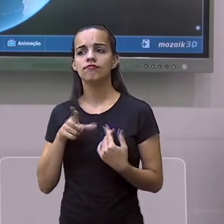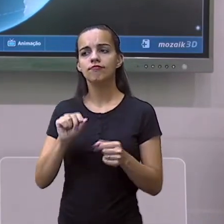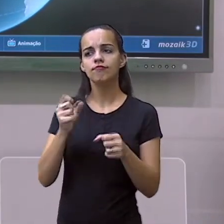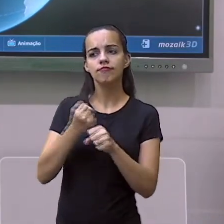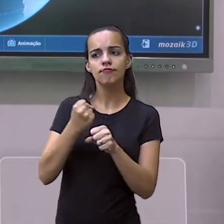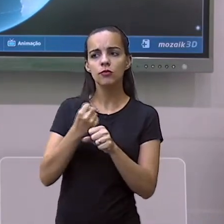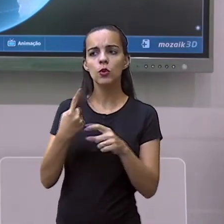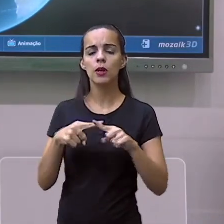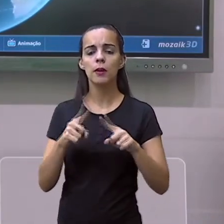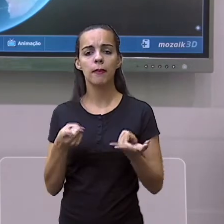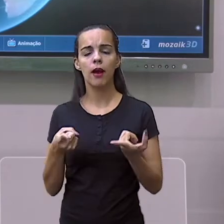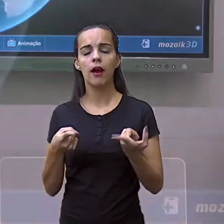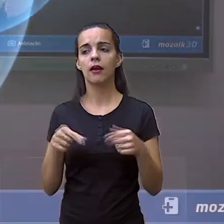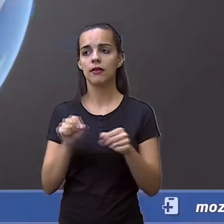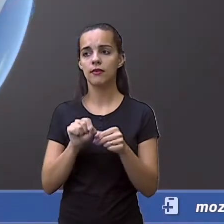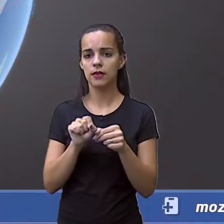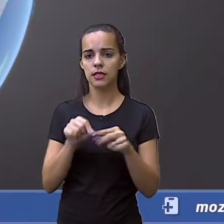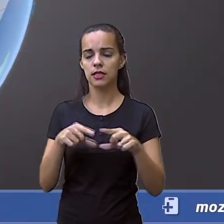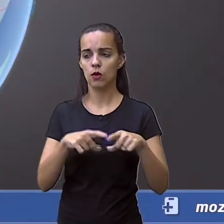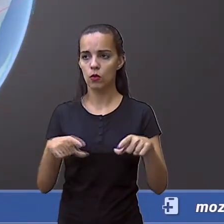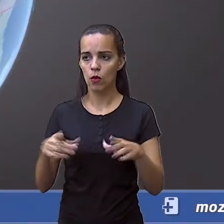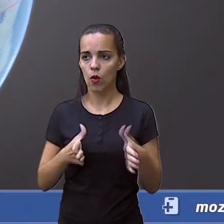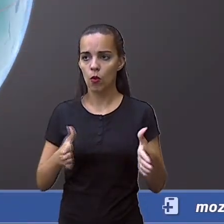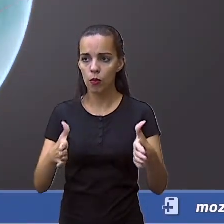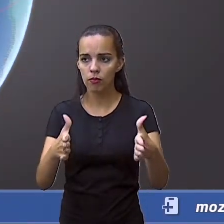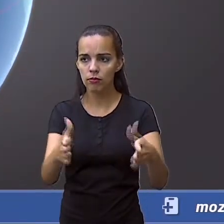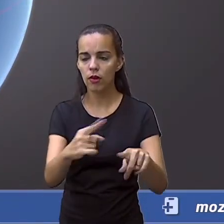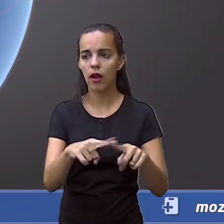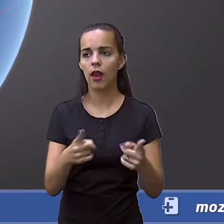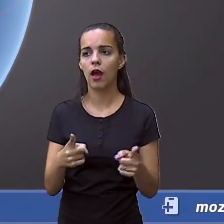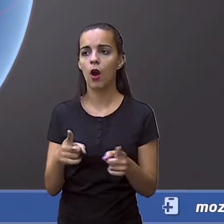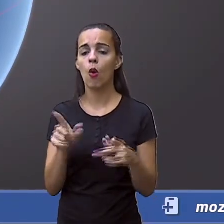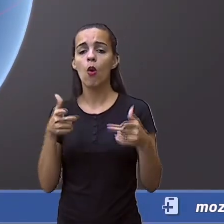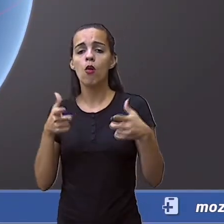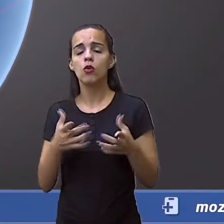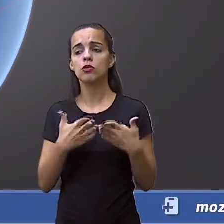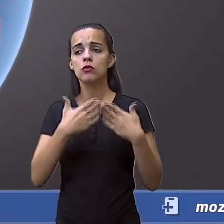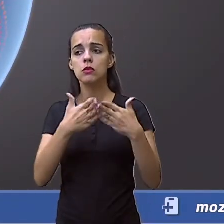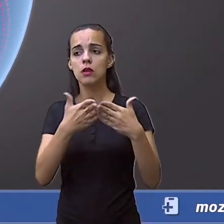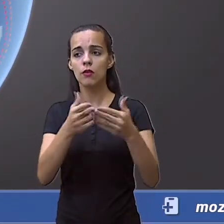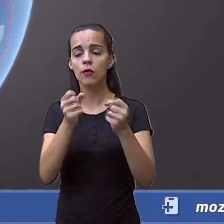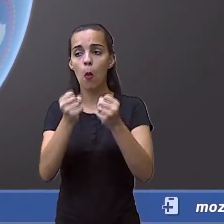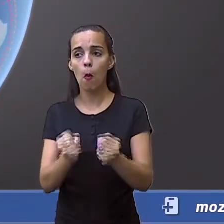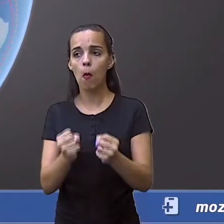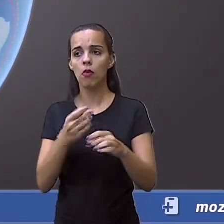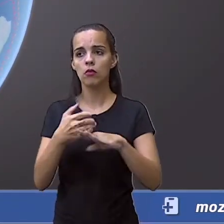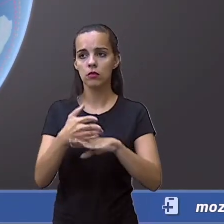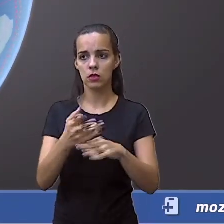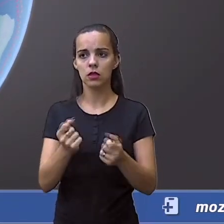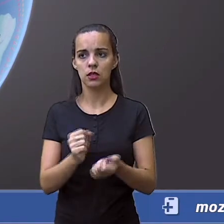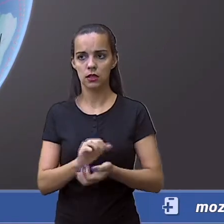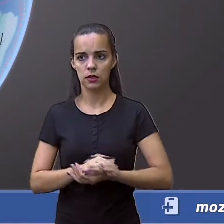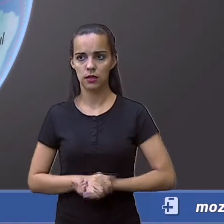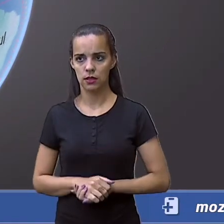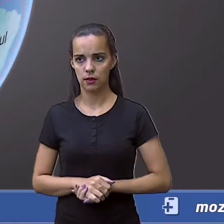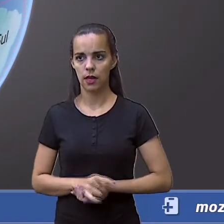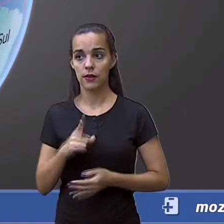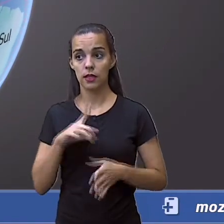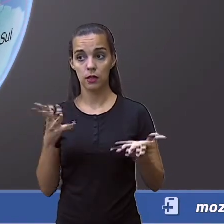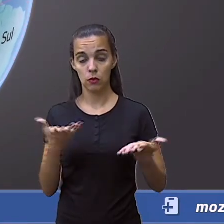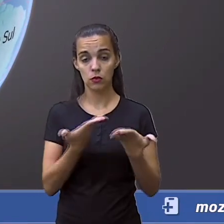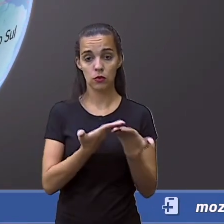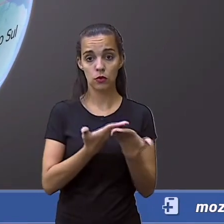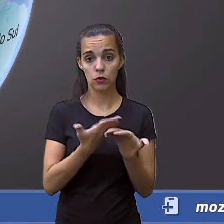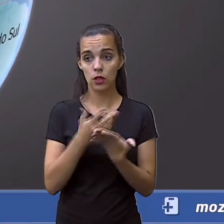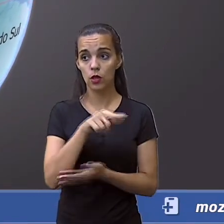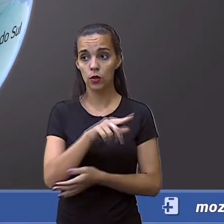vermelho, o mar mediterrâneo e o mar vermelho. mas o nosso objetivo no momento é o canal do Panamá